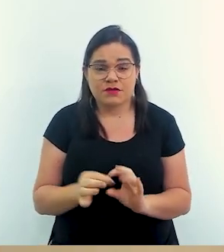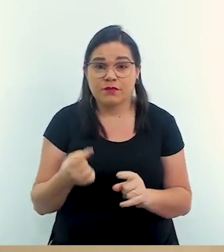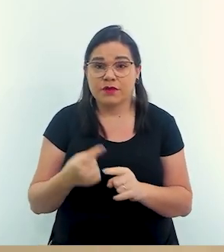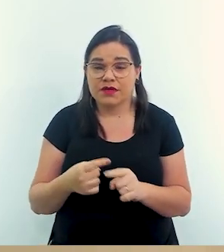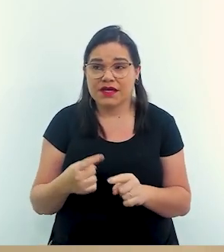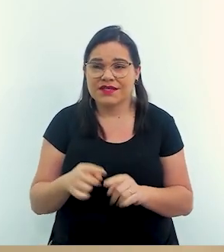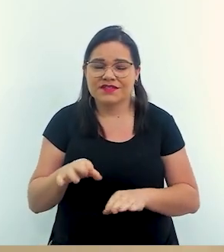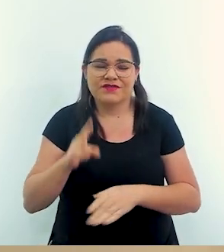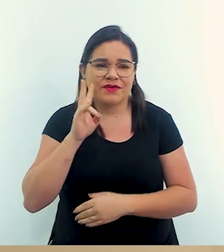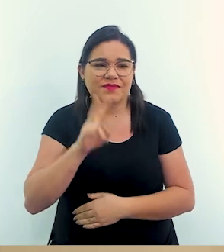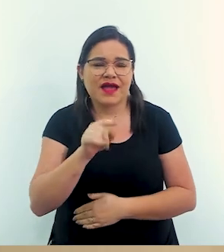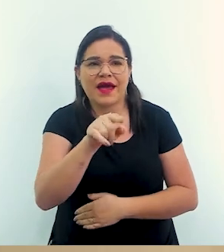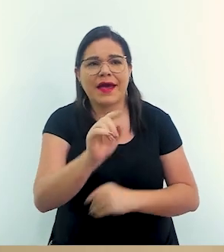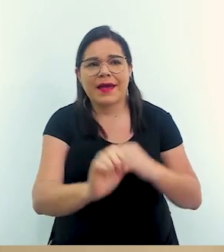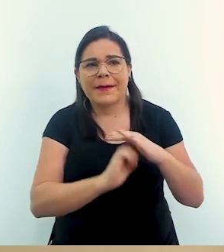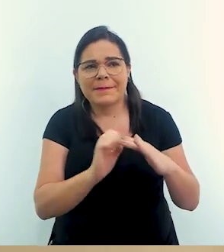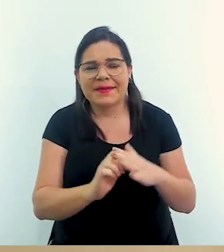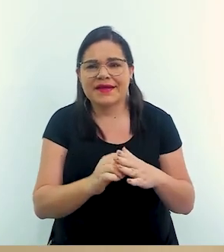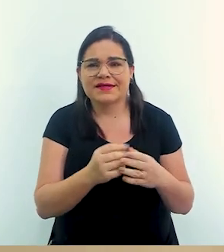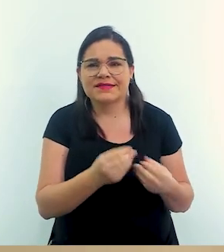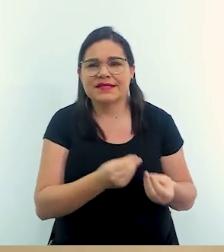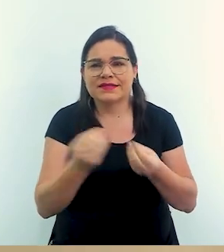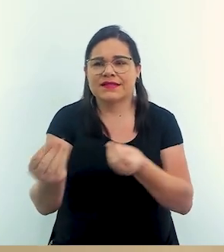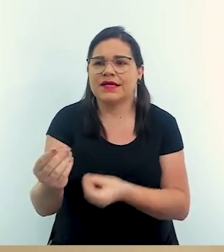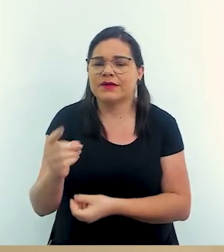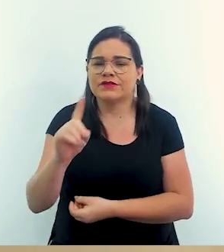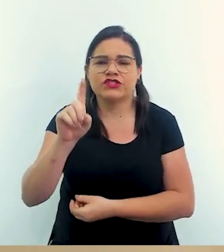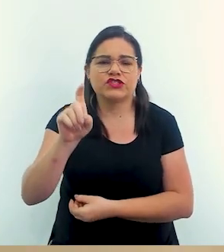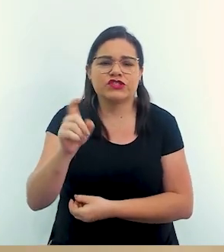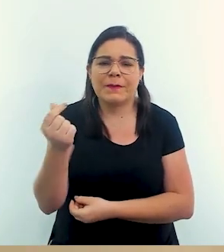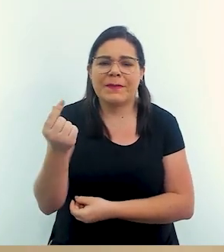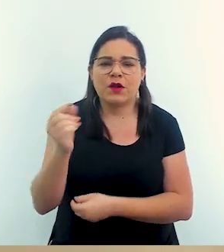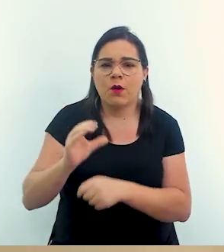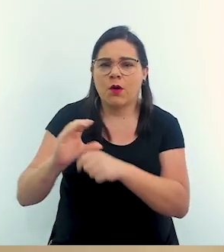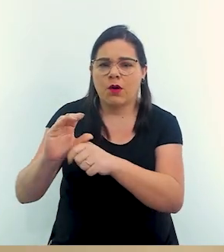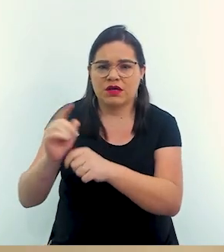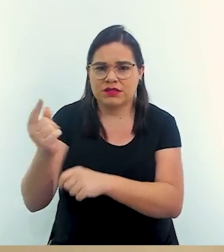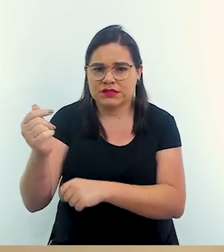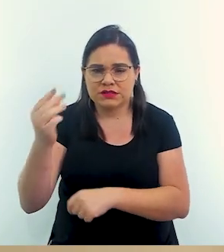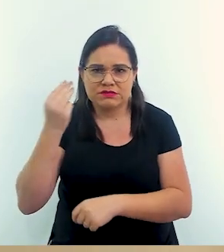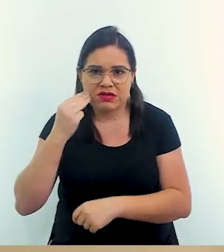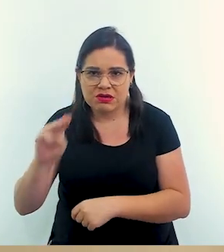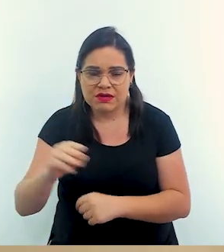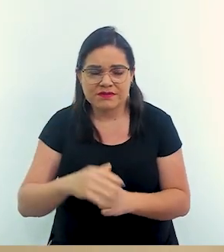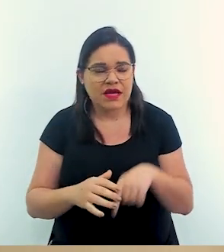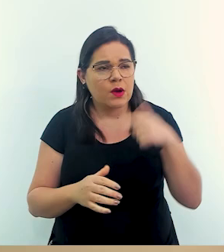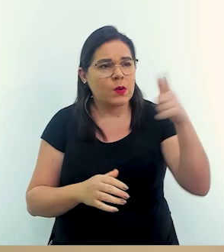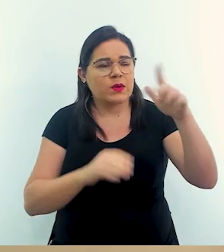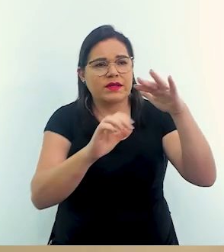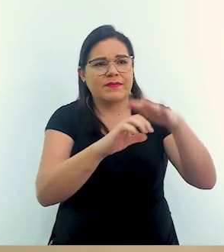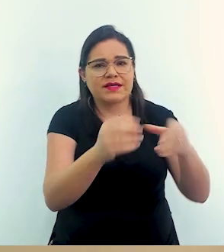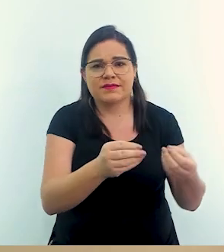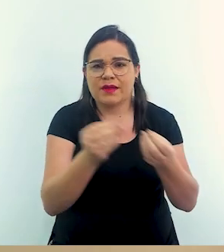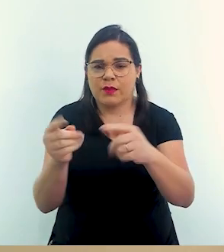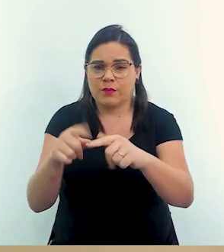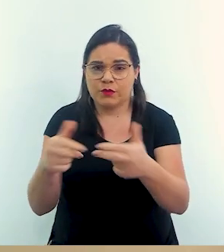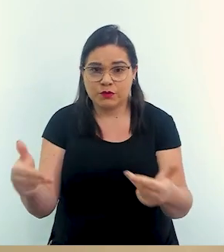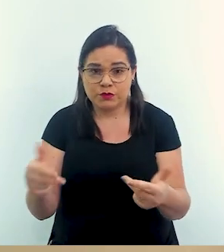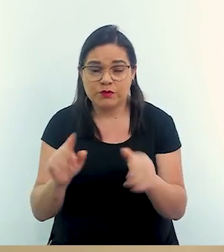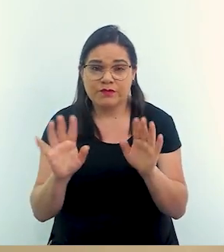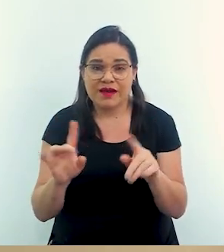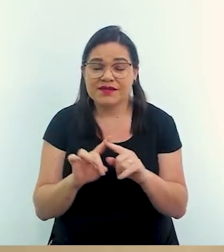né? Porque o que a gente vê às vezes, a empresa tal, destinou X milhões, a empresa Y mandou produtos assim assado, né?